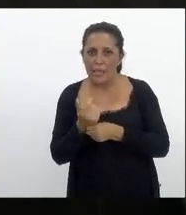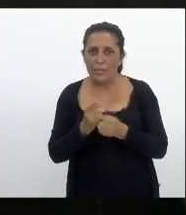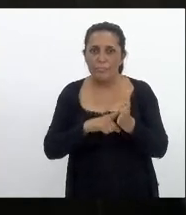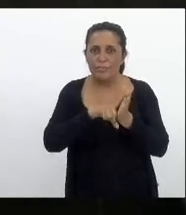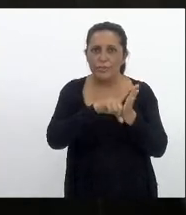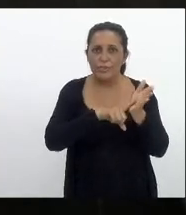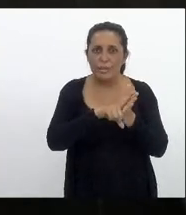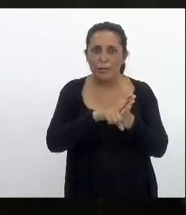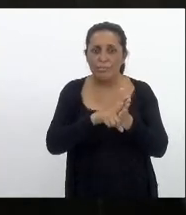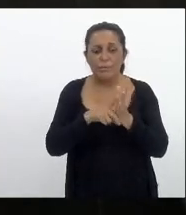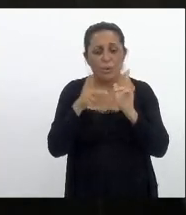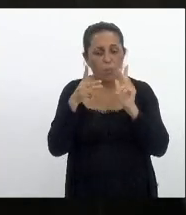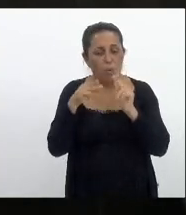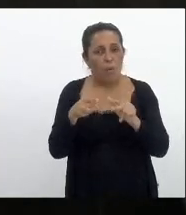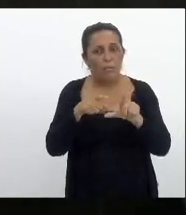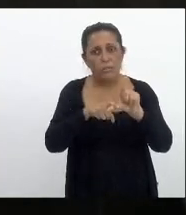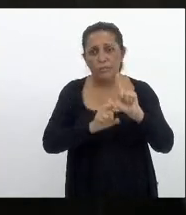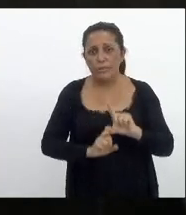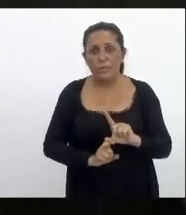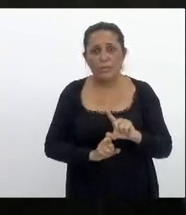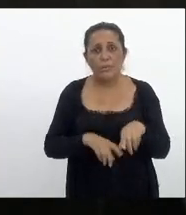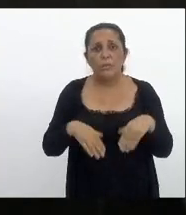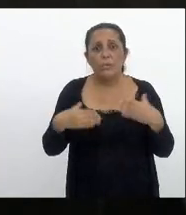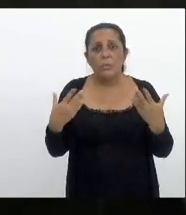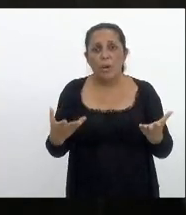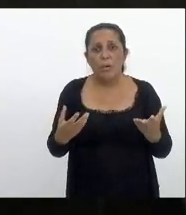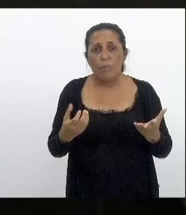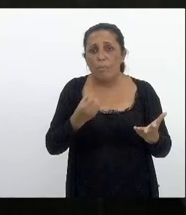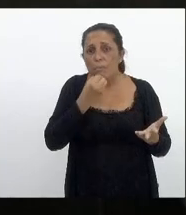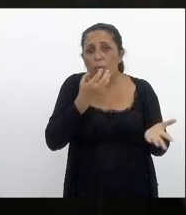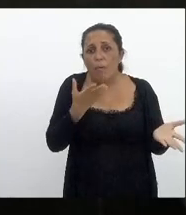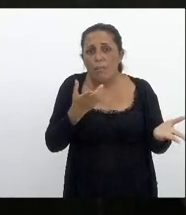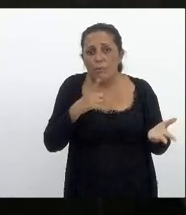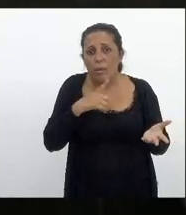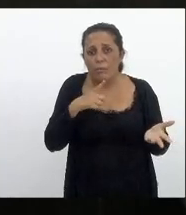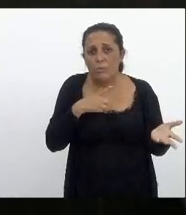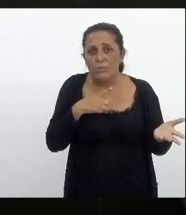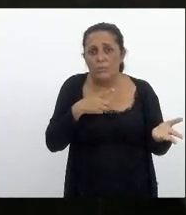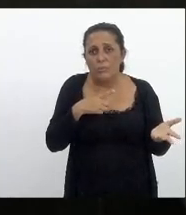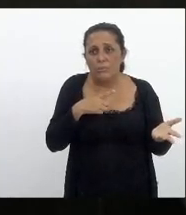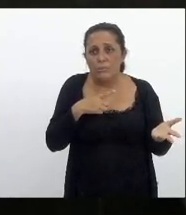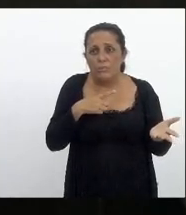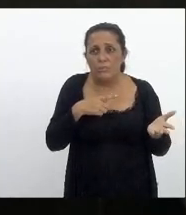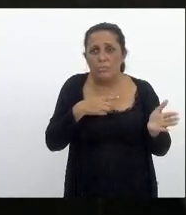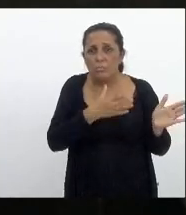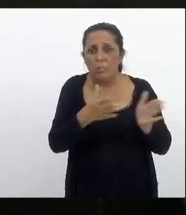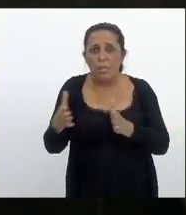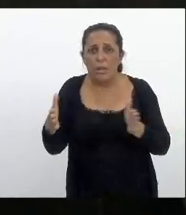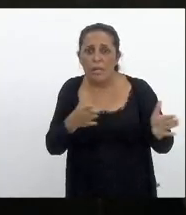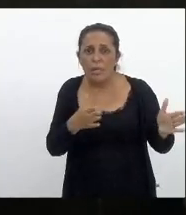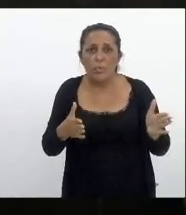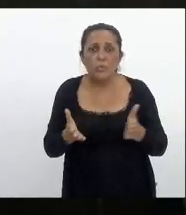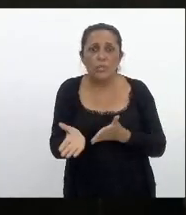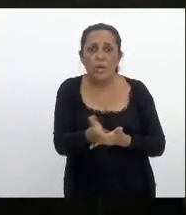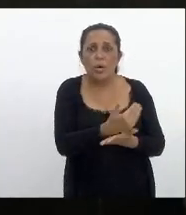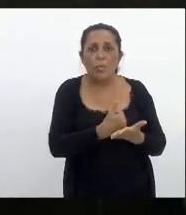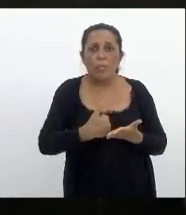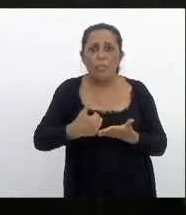igualmente endividados qual é a vantagem que nós temos nesse período do regime de recuperação fiscal que nos três